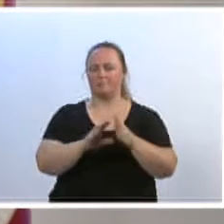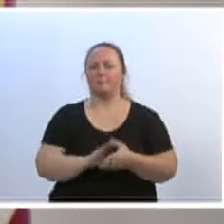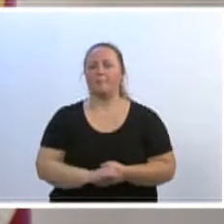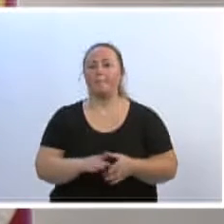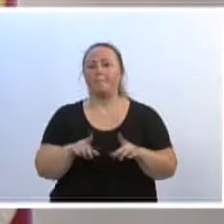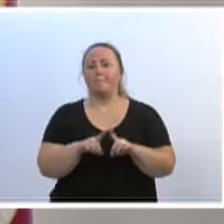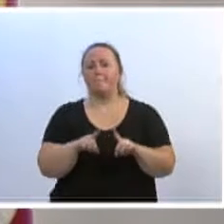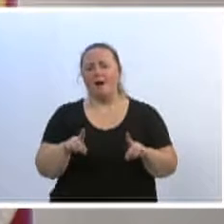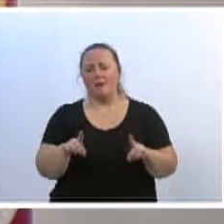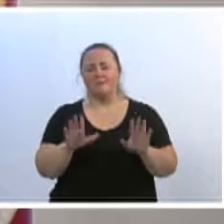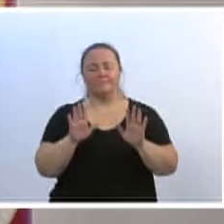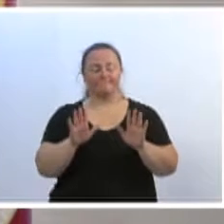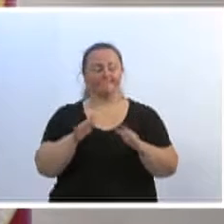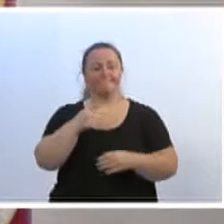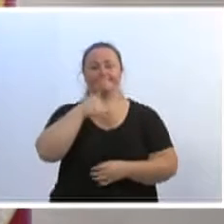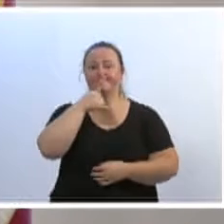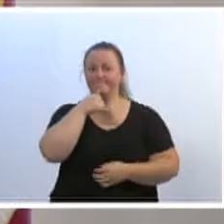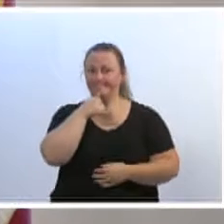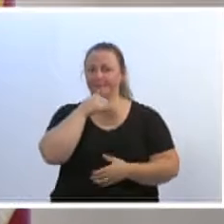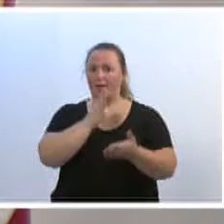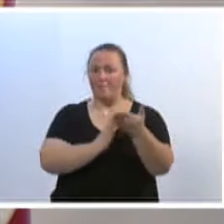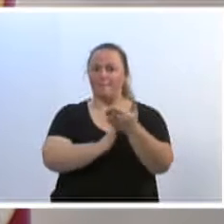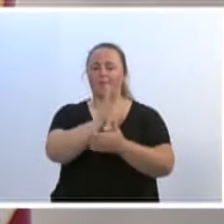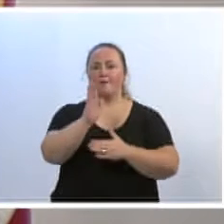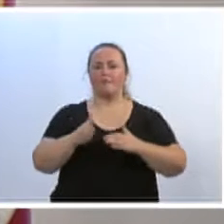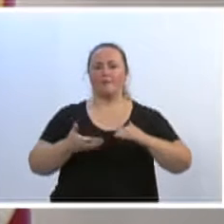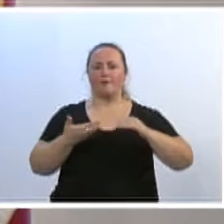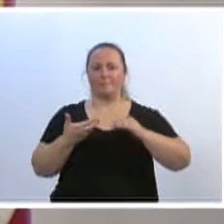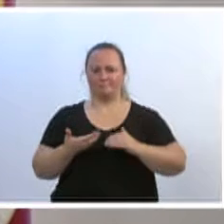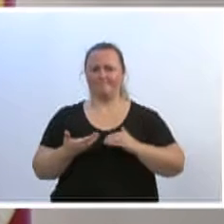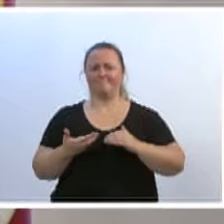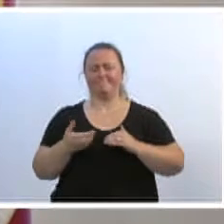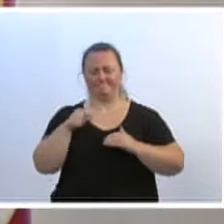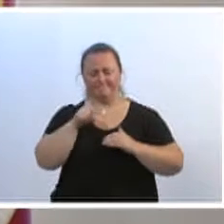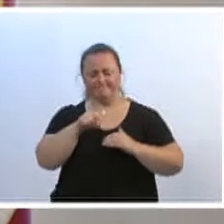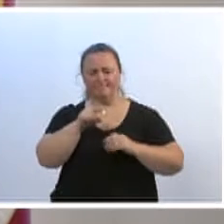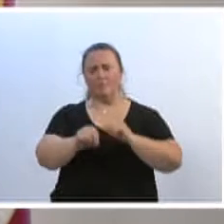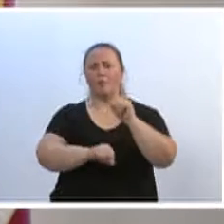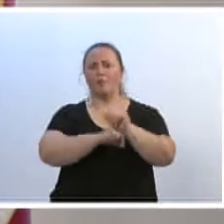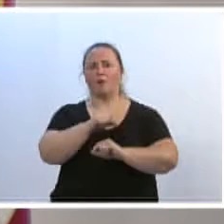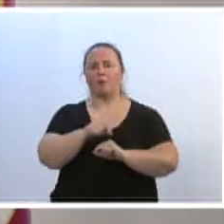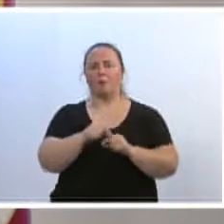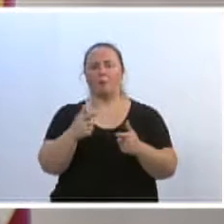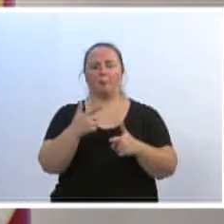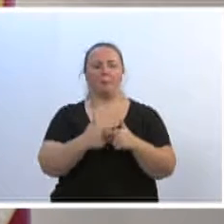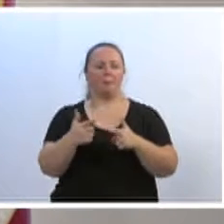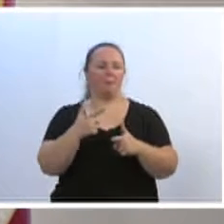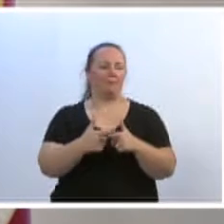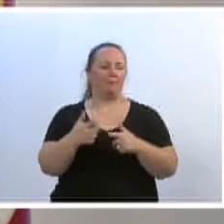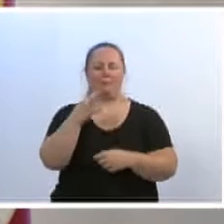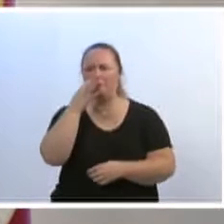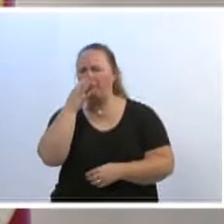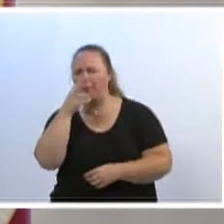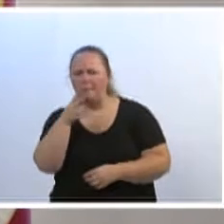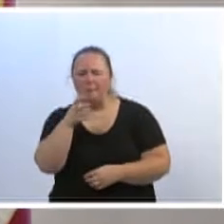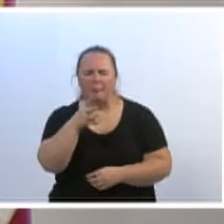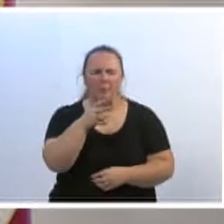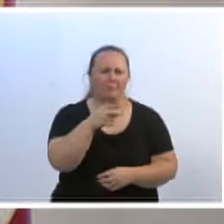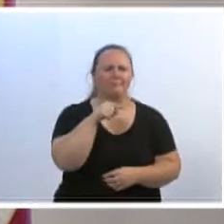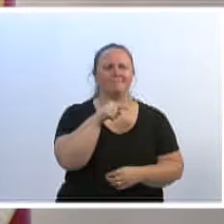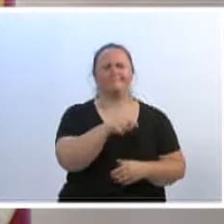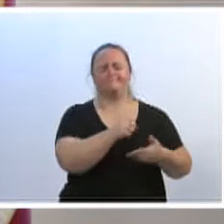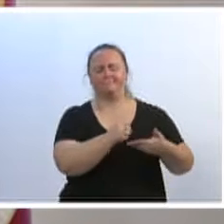nós tivemos aprovada no Congresso Nacional e isso aqui contribui para os desmandos que nós estamos assistindo hoje no nosso dia a dia,